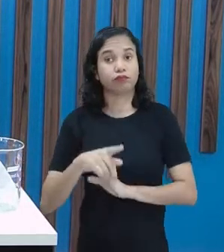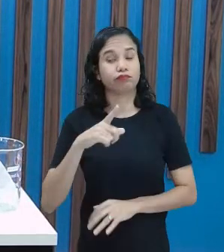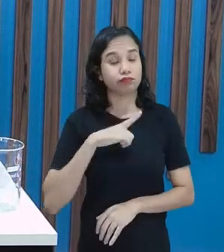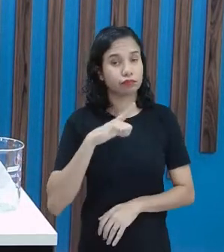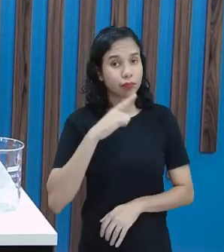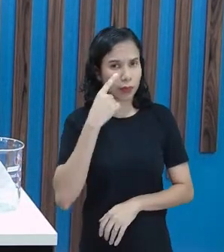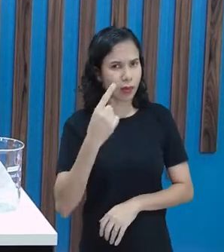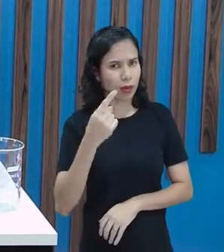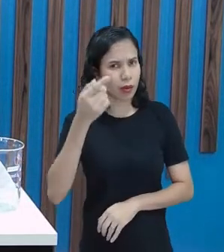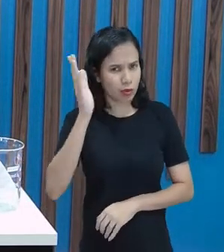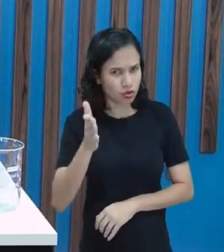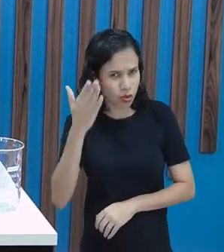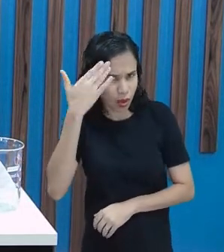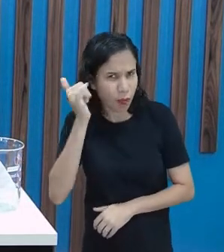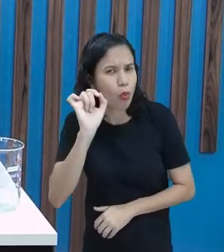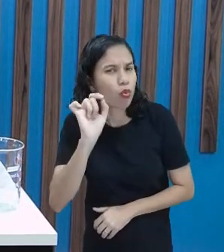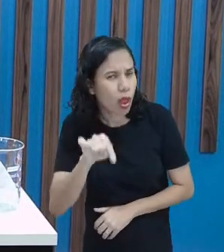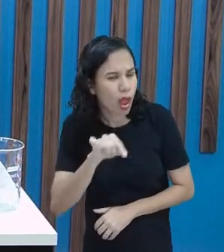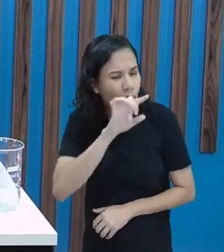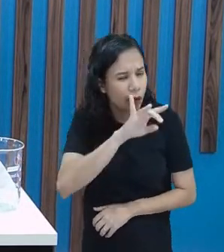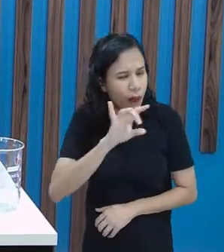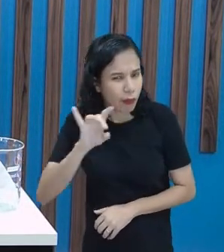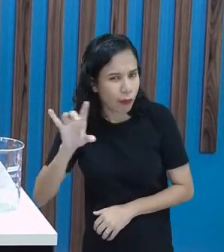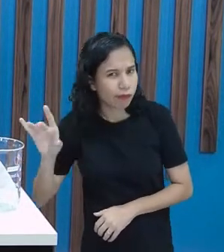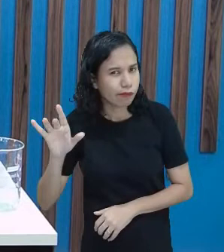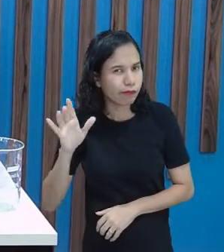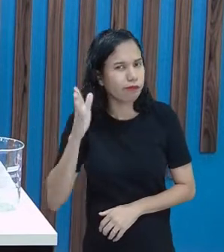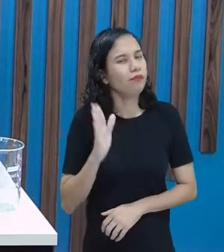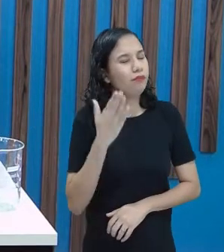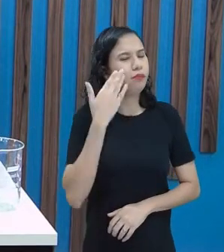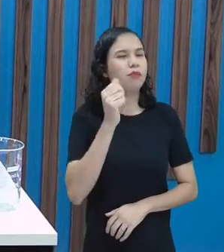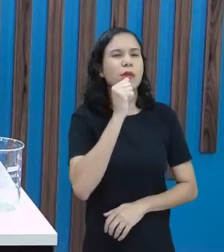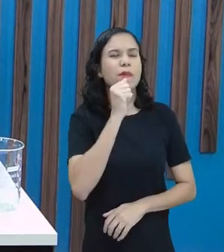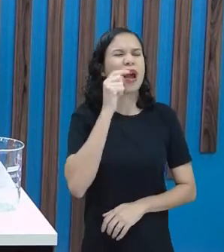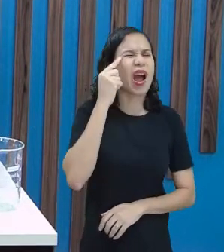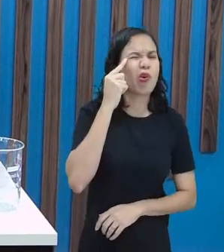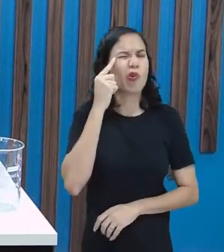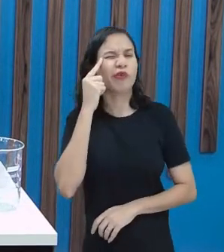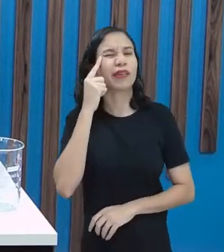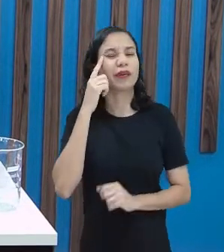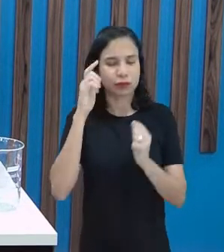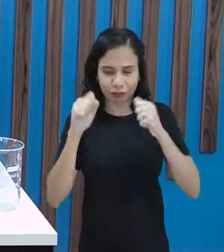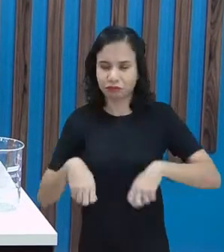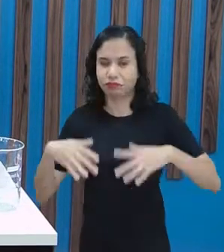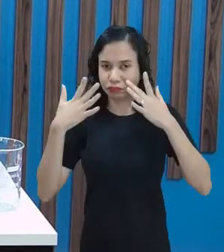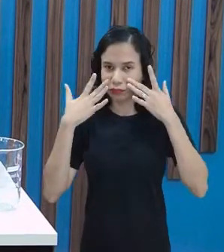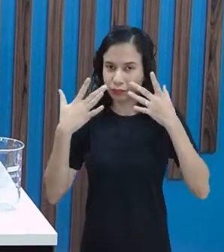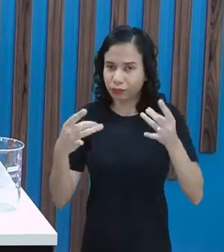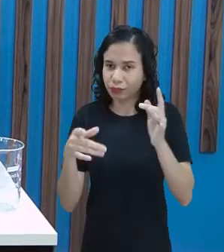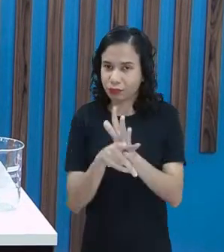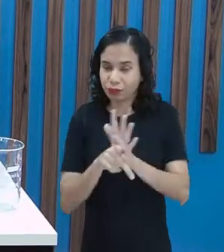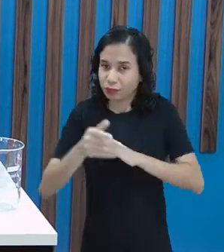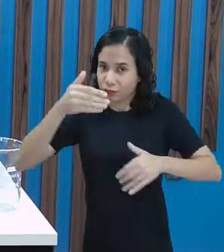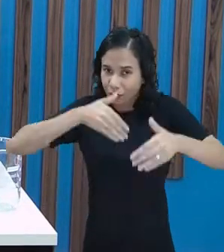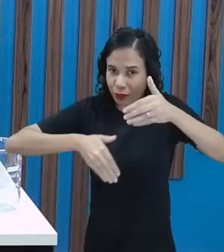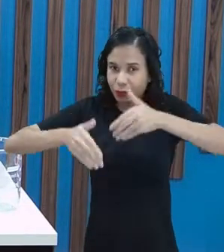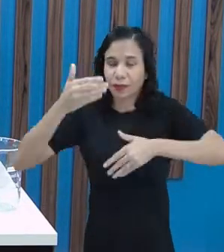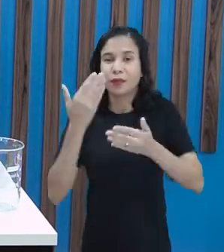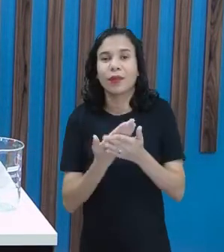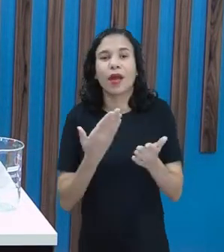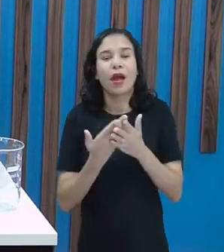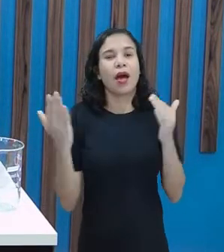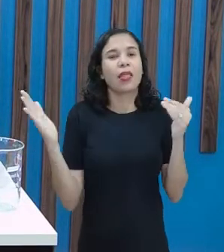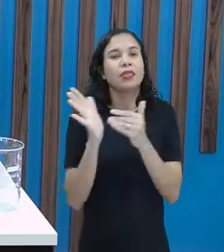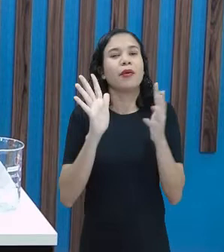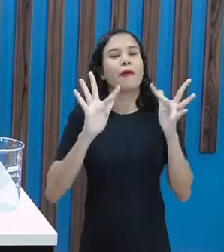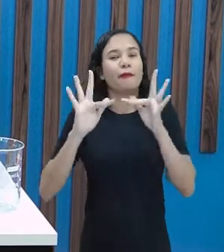Você já aprendeu o que é isso? Ainda está com dúvida? Então fica aí, presta bastante atenção, participa da aula até